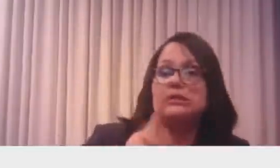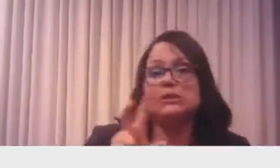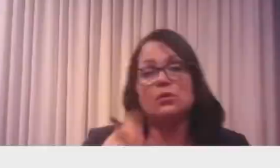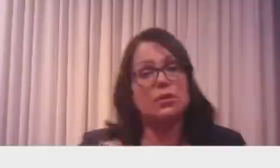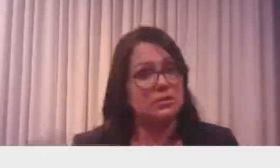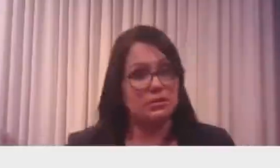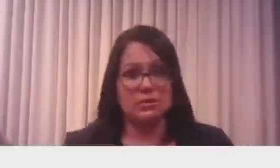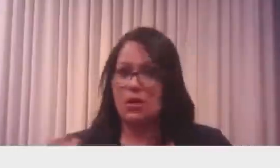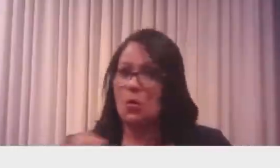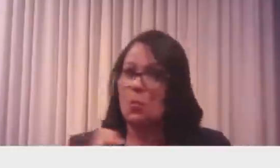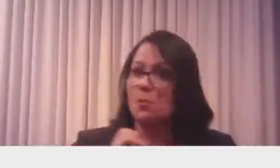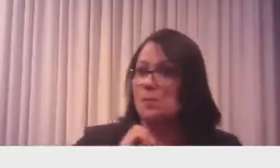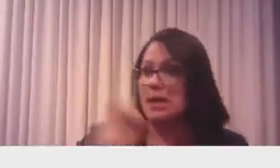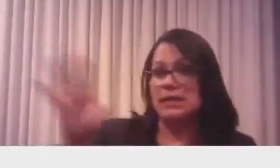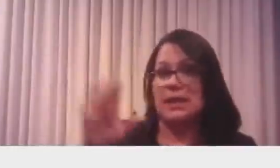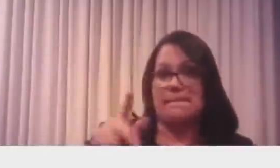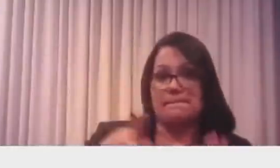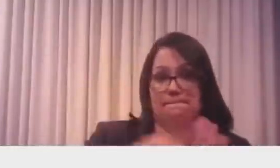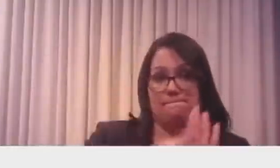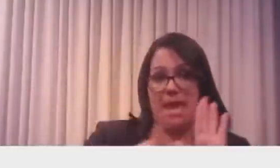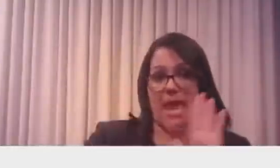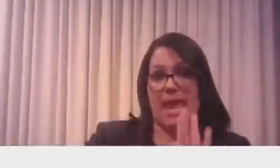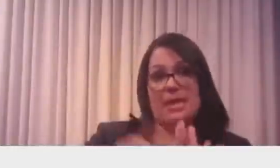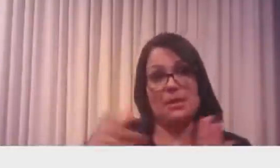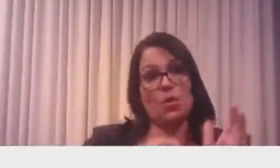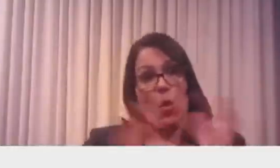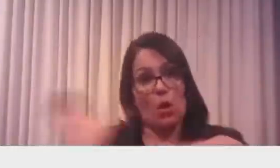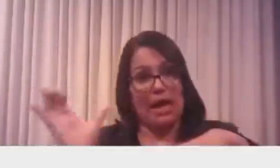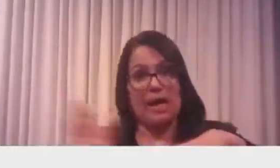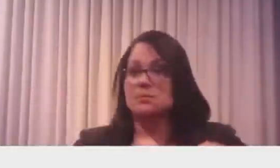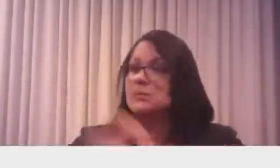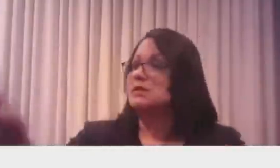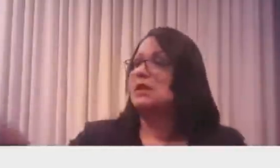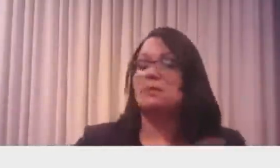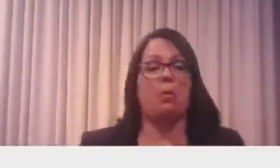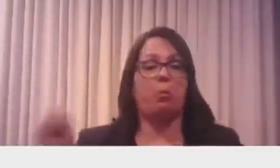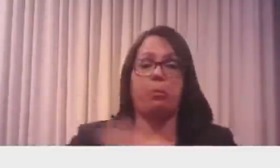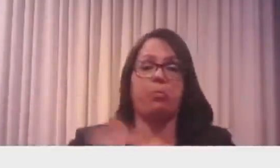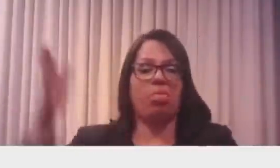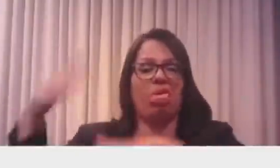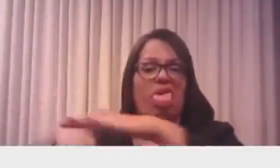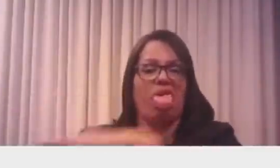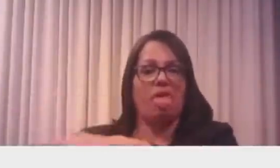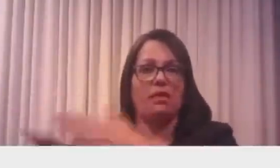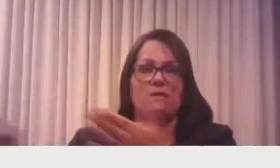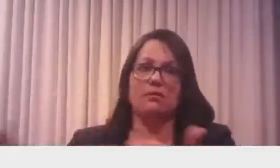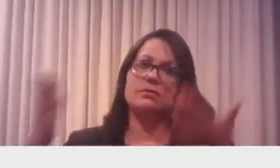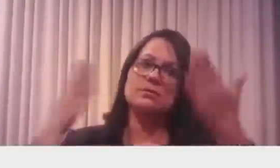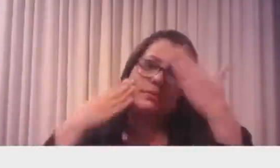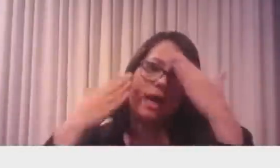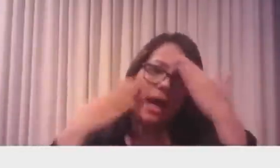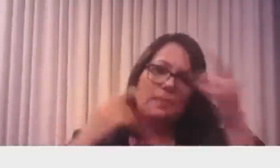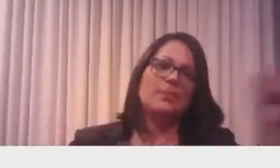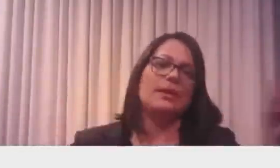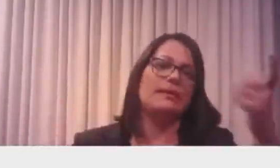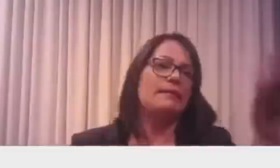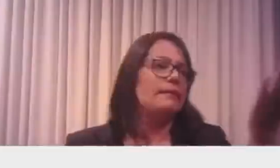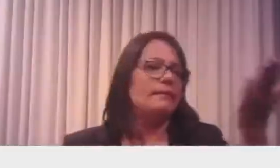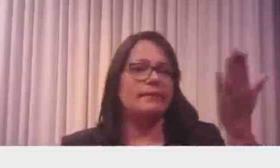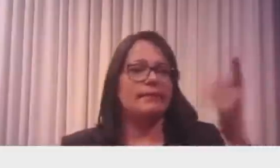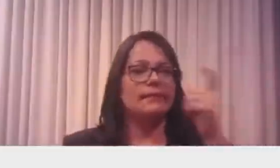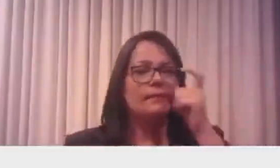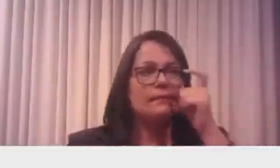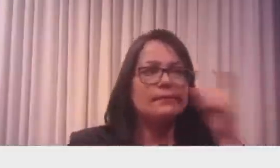Mandei um projeto de lei para o Congresso. não vai para frente porque a gente sabe dos interesses dos governadores que acionam as suas